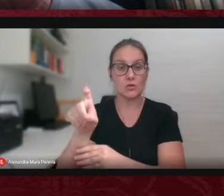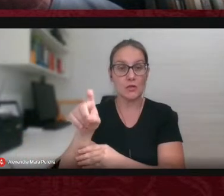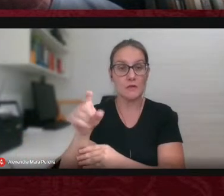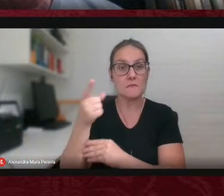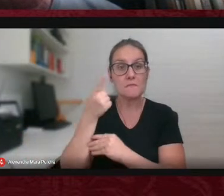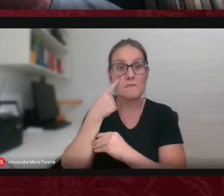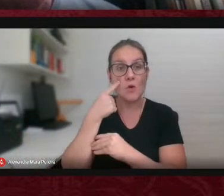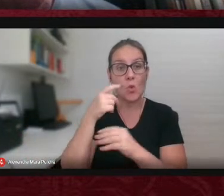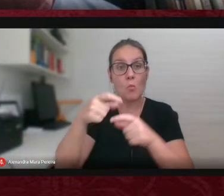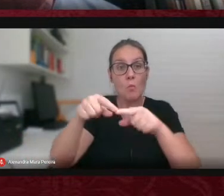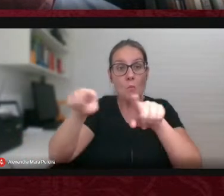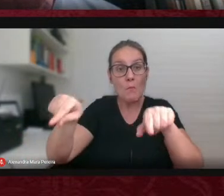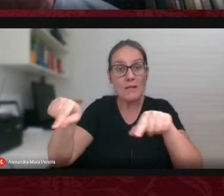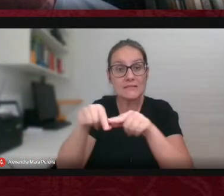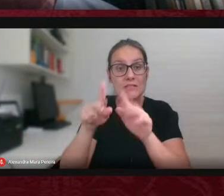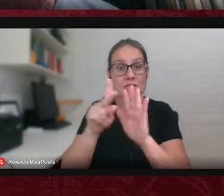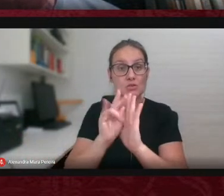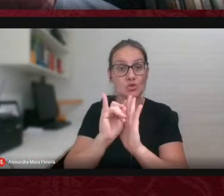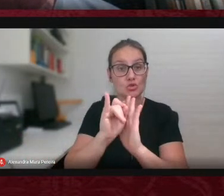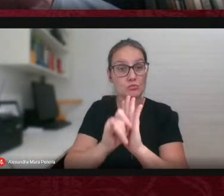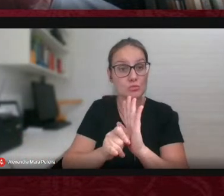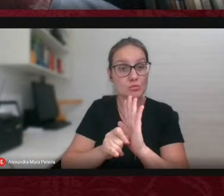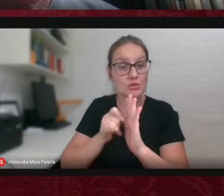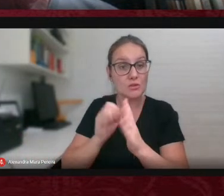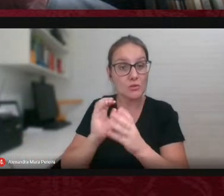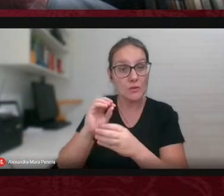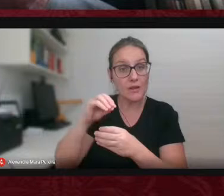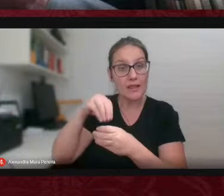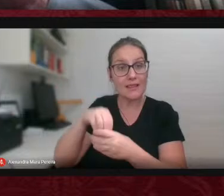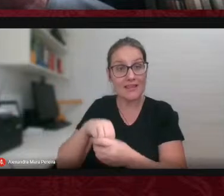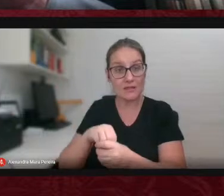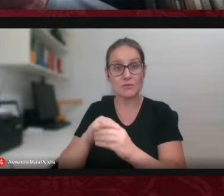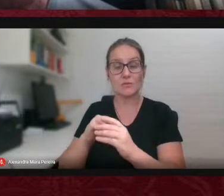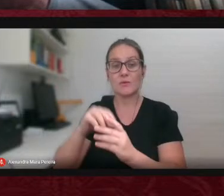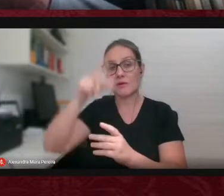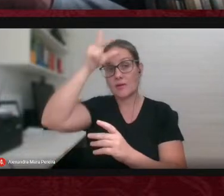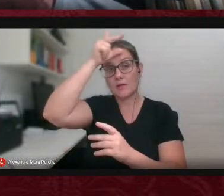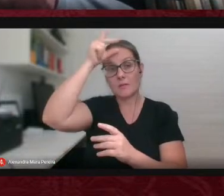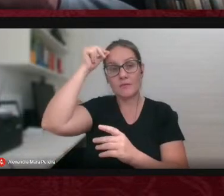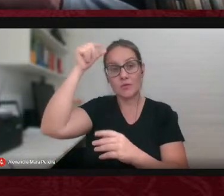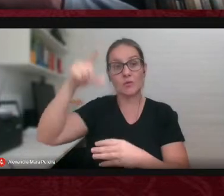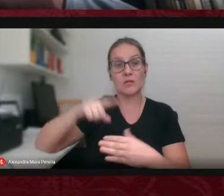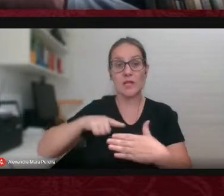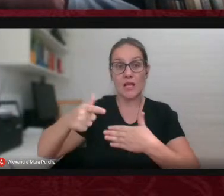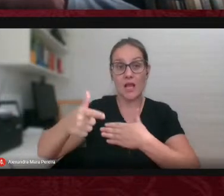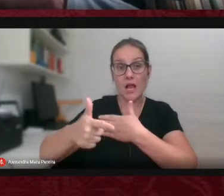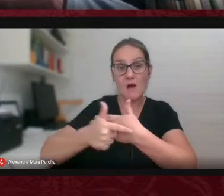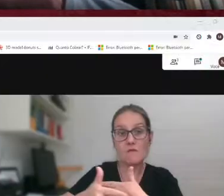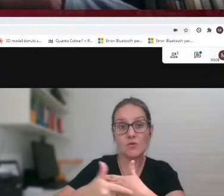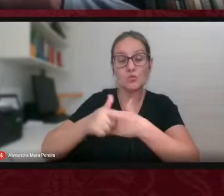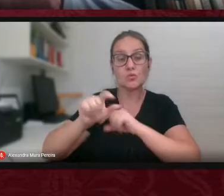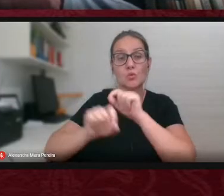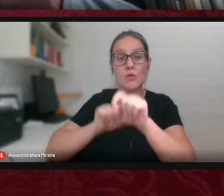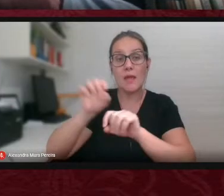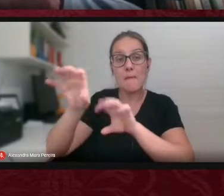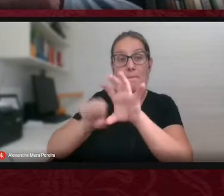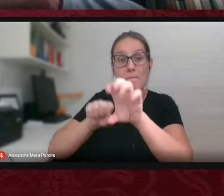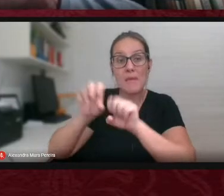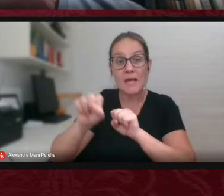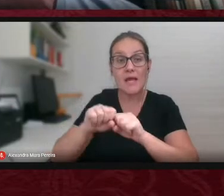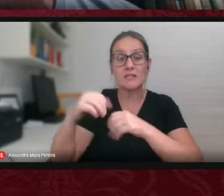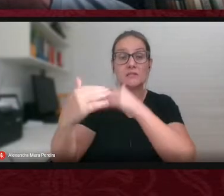de projetos e uma casa da prefeitura que teria essa função de atrair e de desenvolver